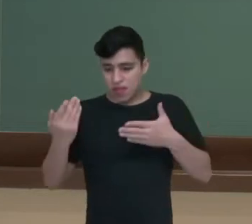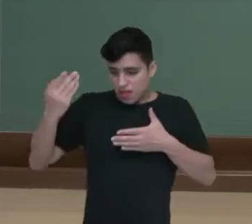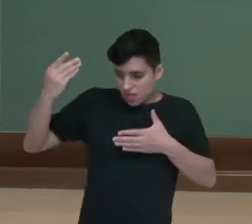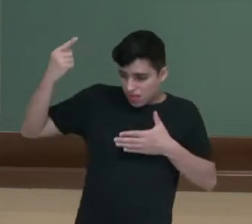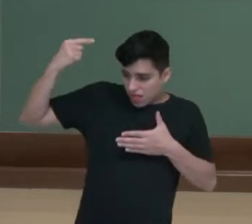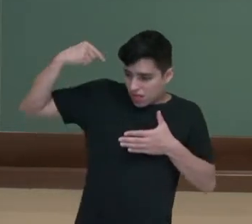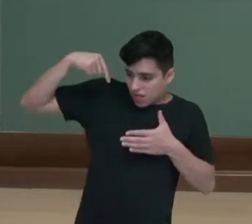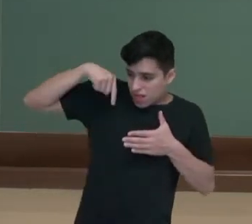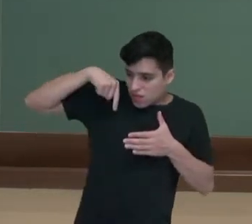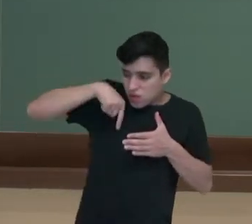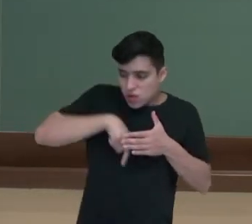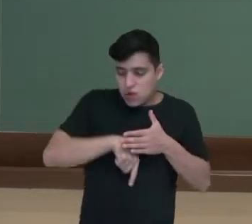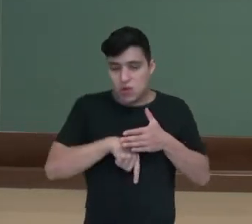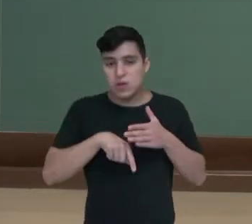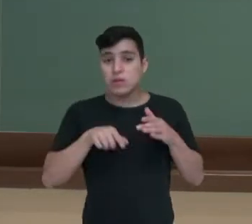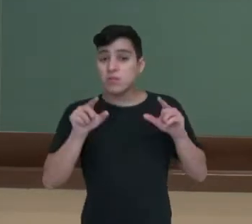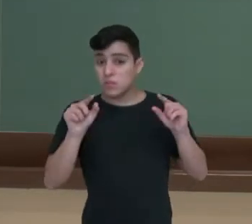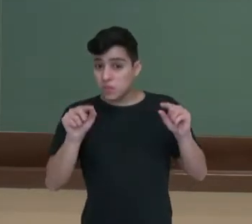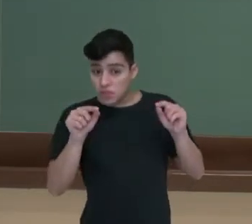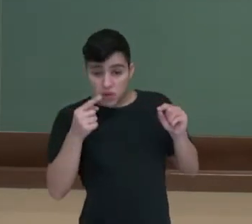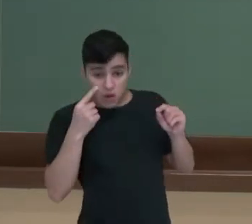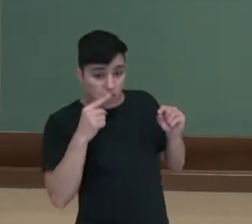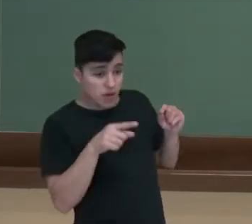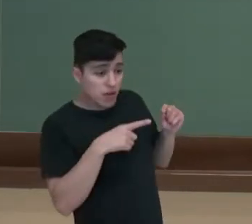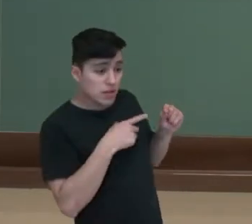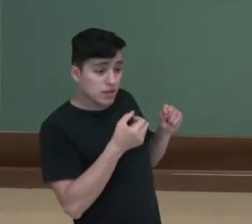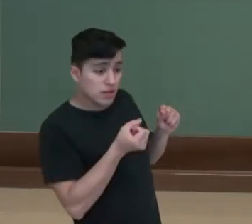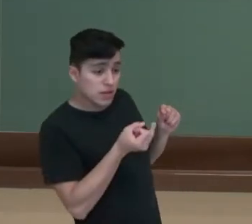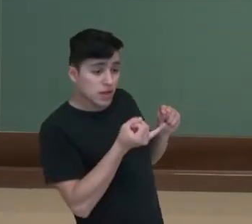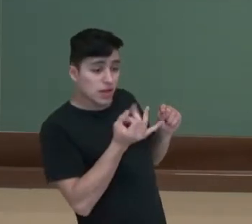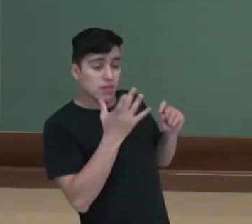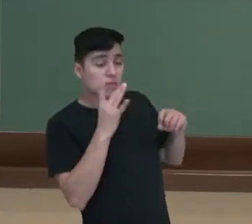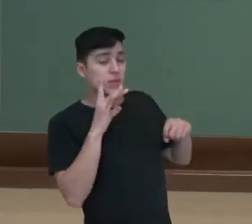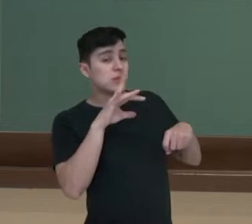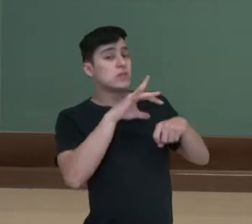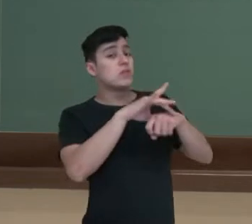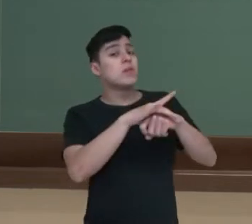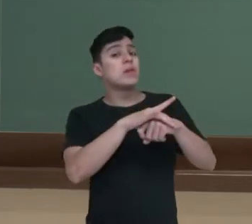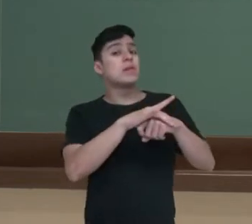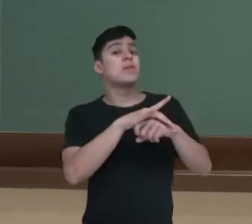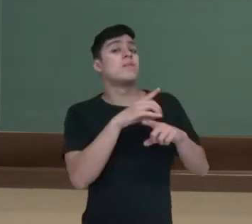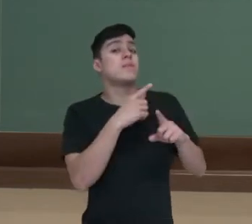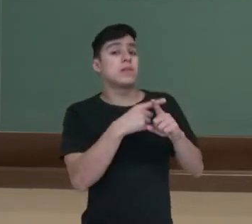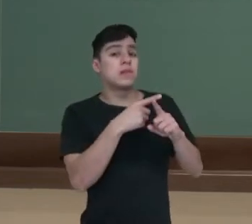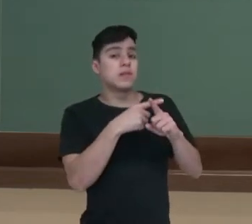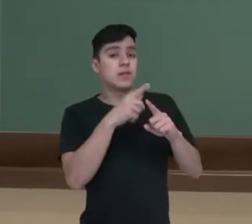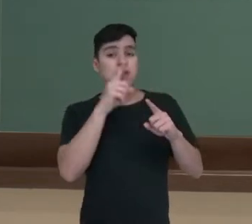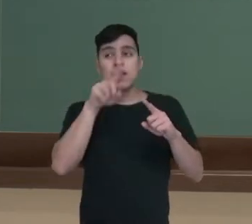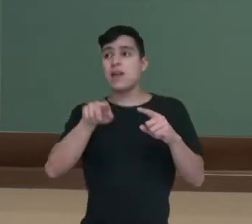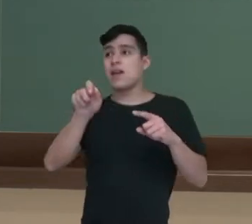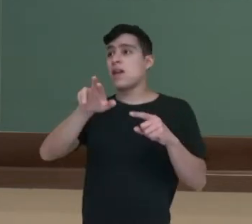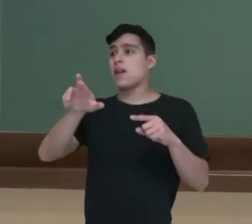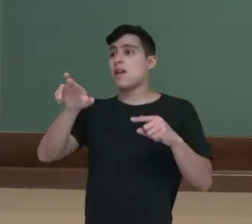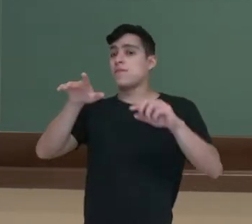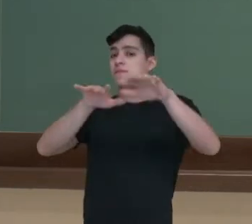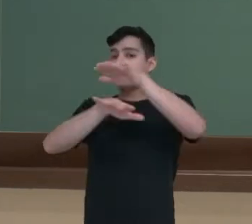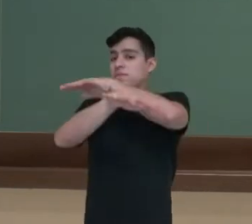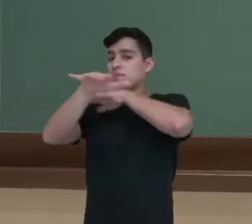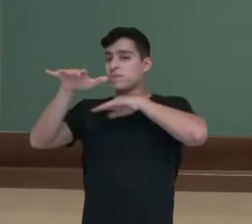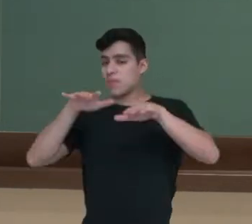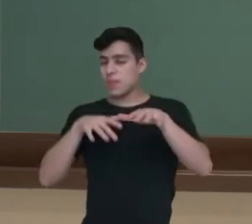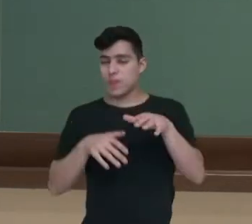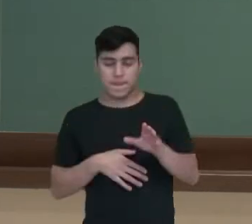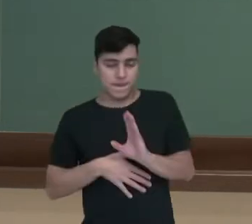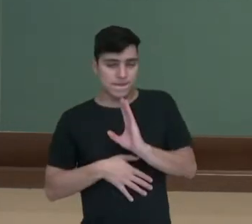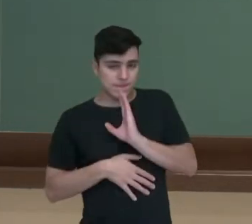falar pra você que existem doenças que são causadas pelo ar, você vai acreditar? Vamos